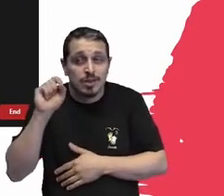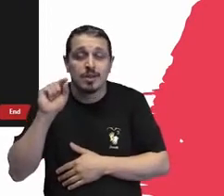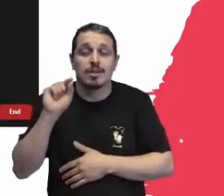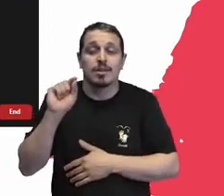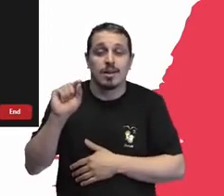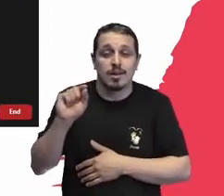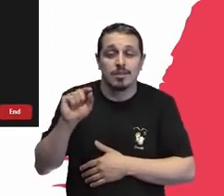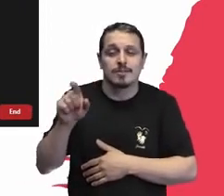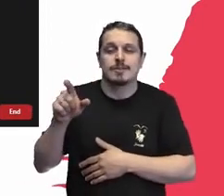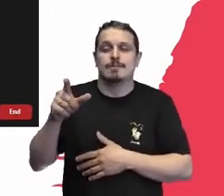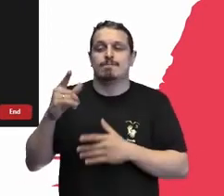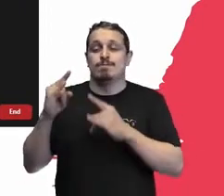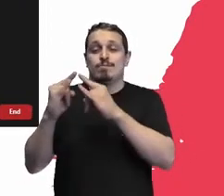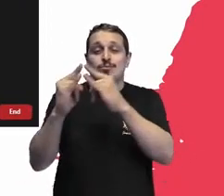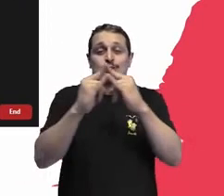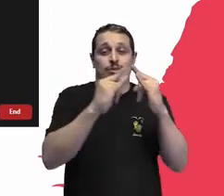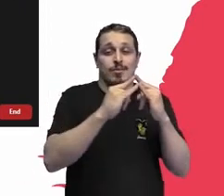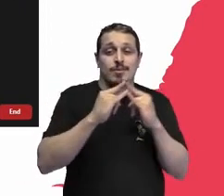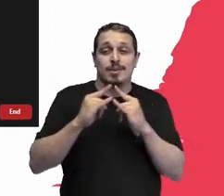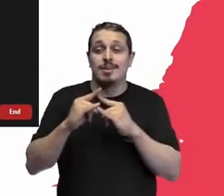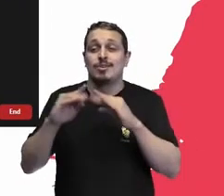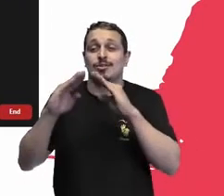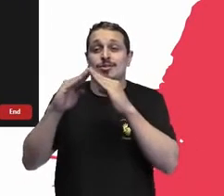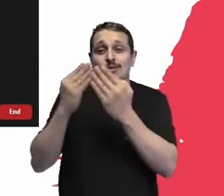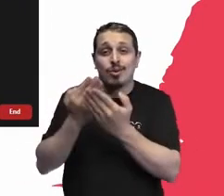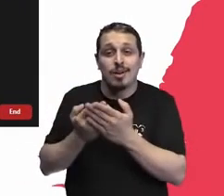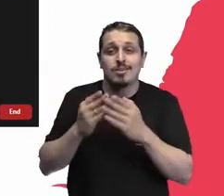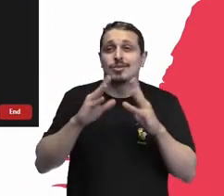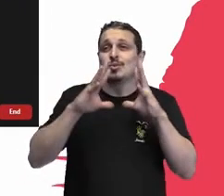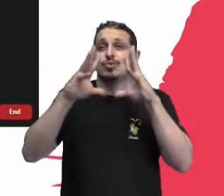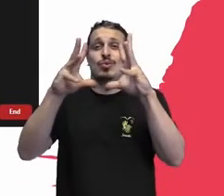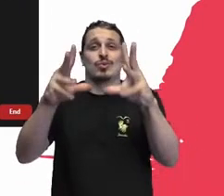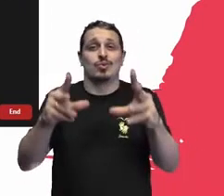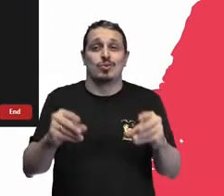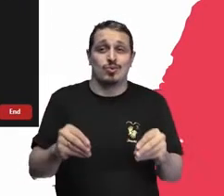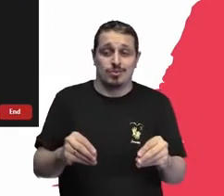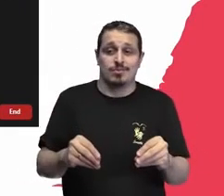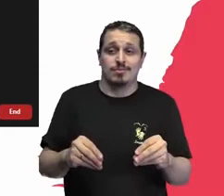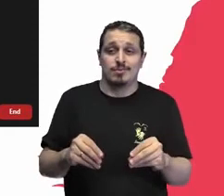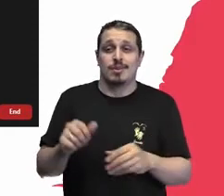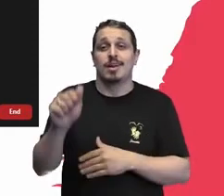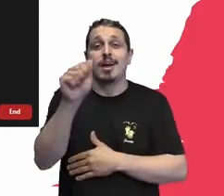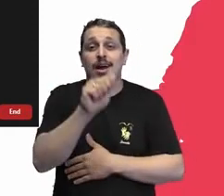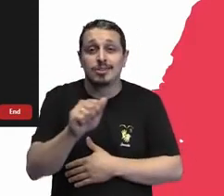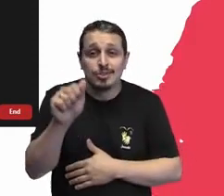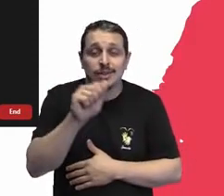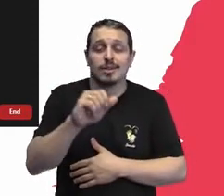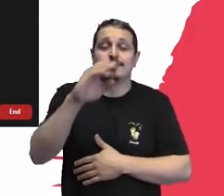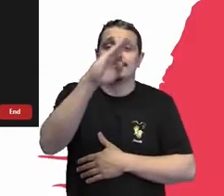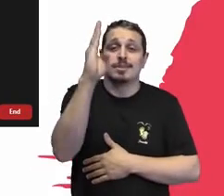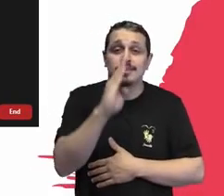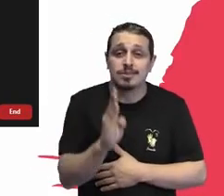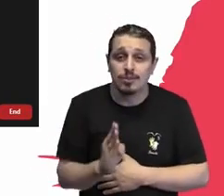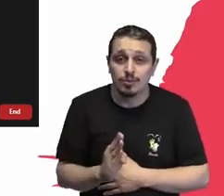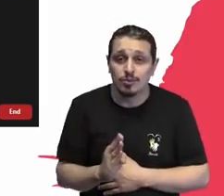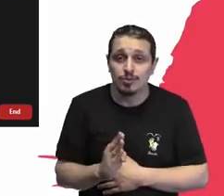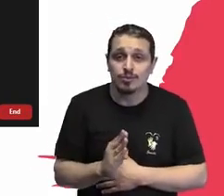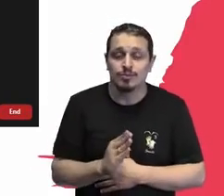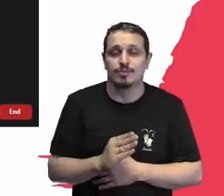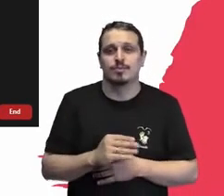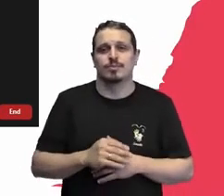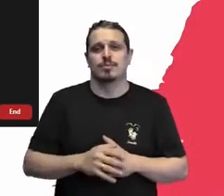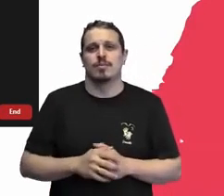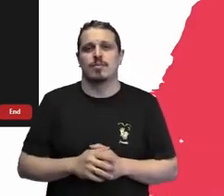Mendes, Escola de Gente, da Cláudia Werneck, a Federação Brasileira. Enfim, é uma